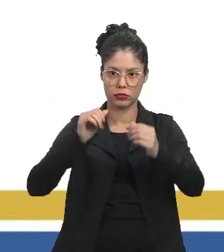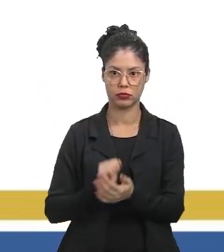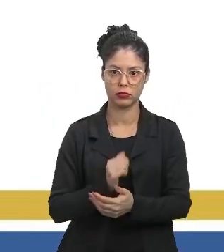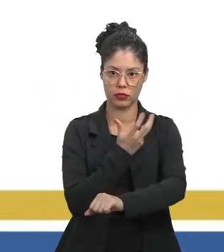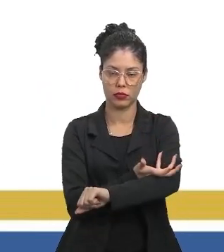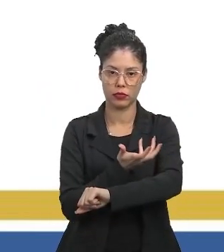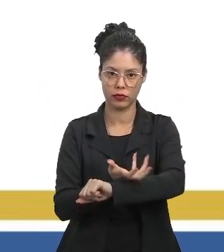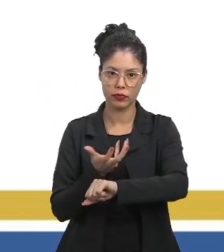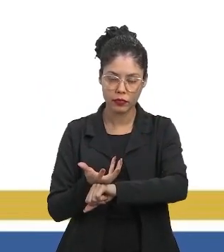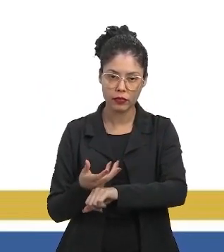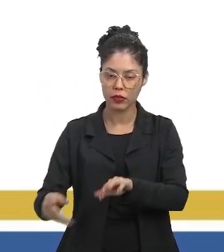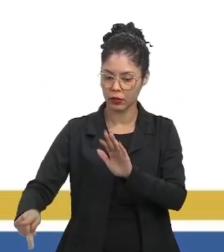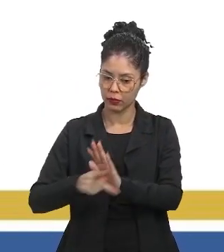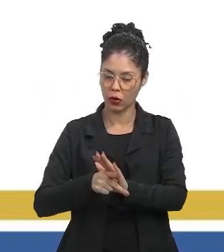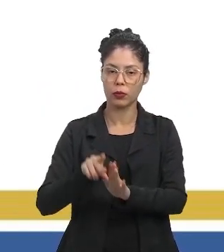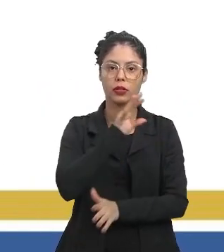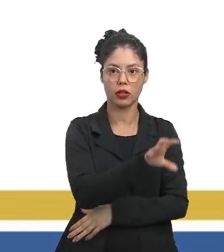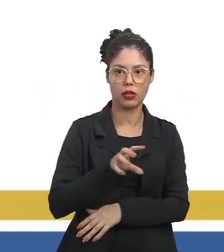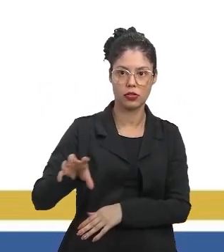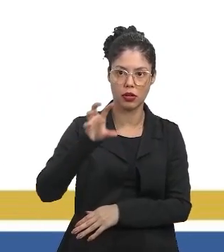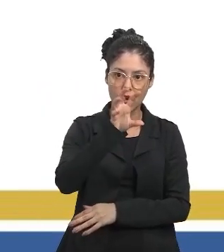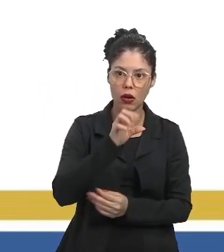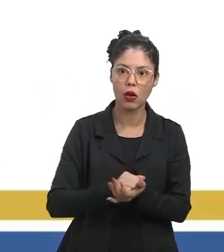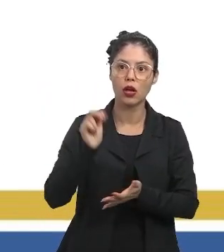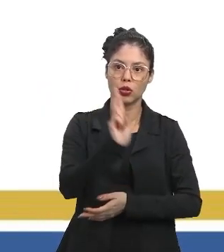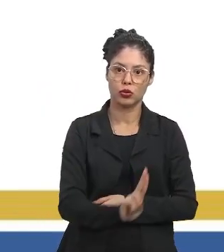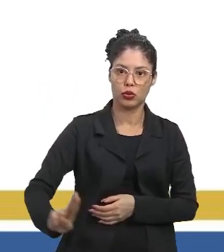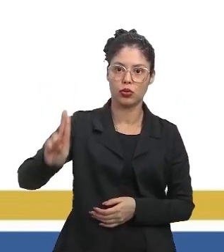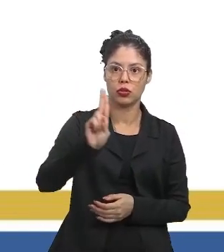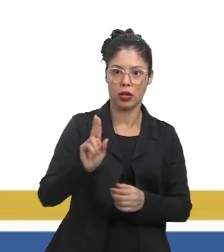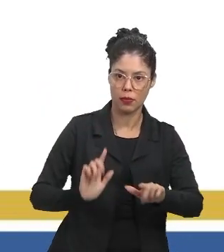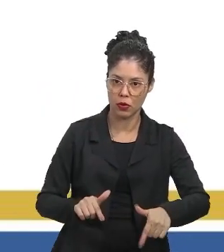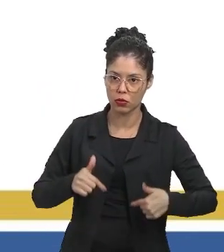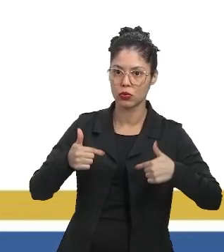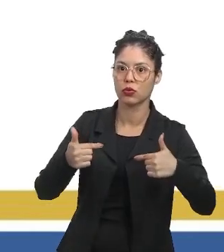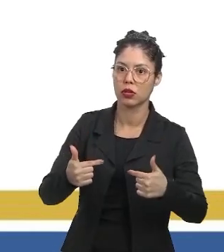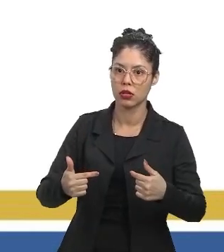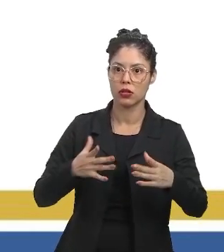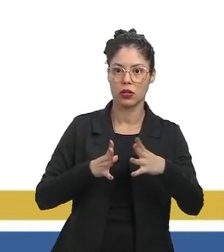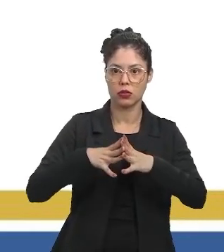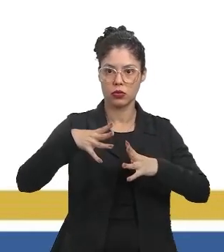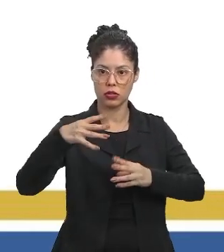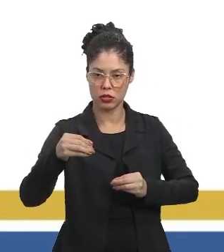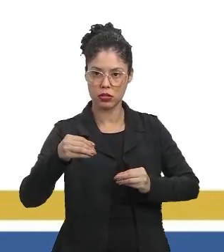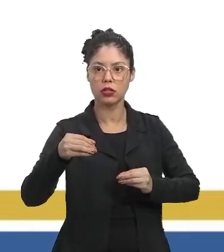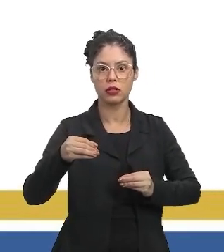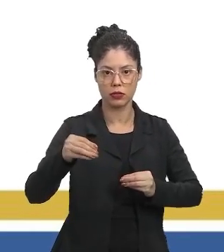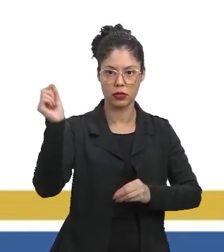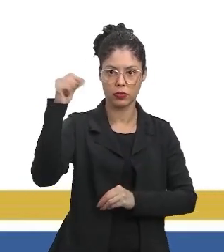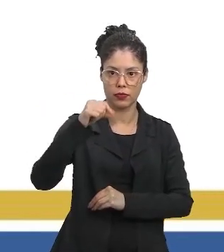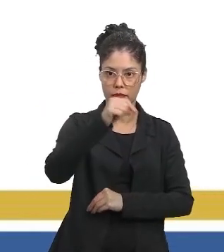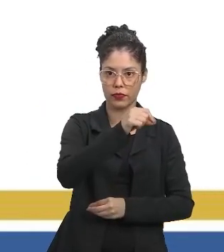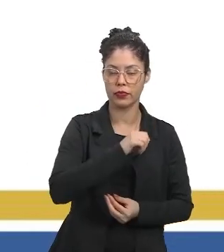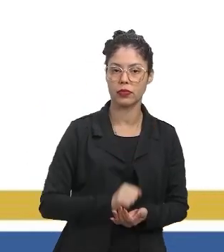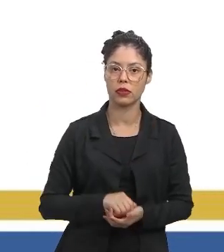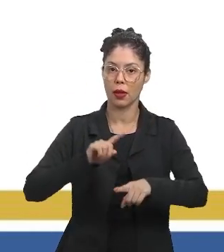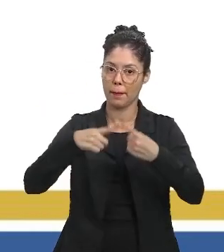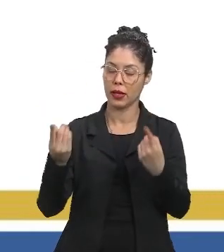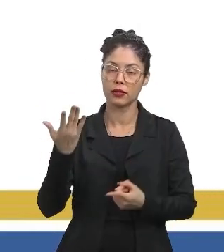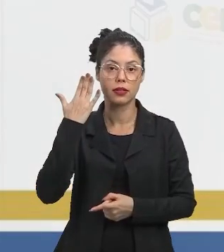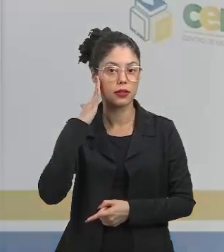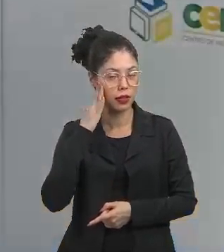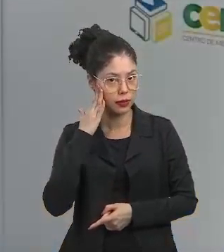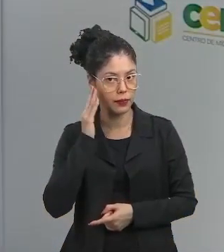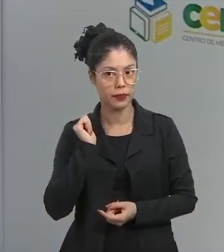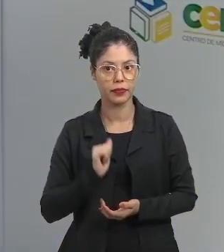vegetais nativas têm sido utilizadas para combater o desaparecimento desses insetos. Mas, entenda,